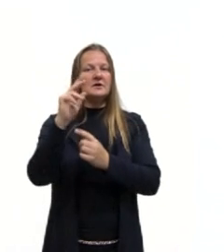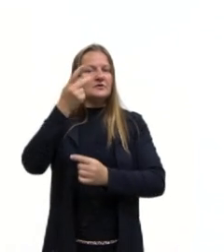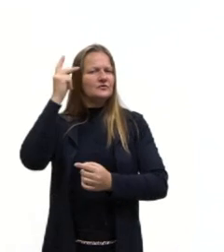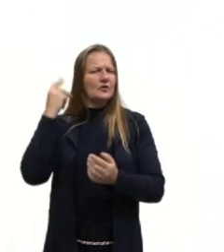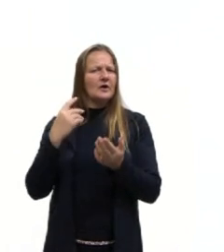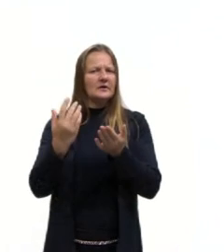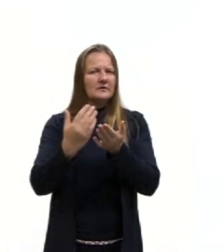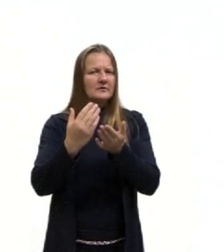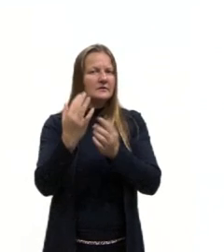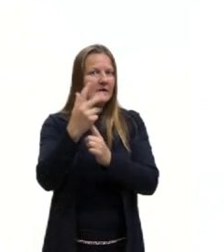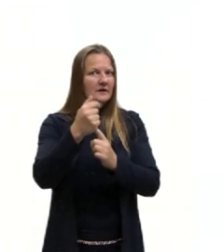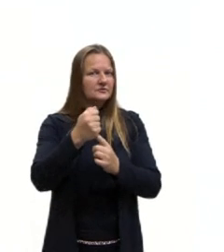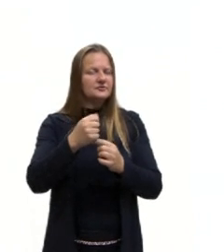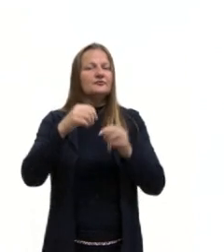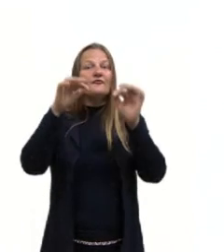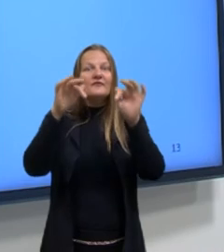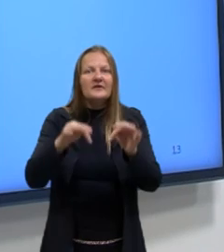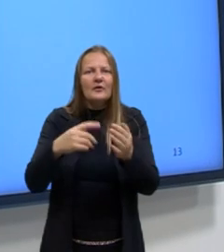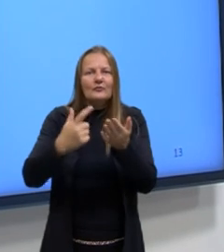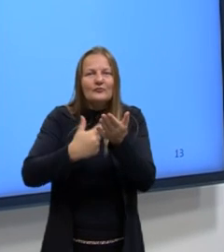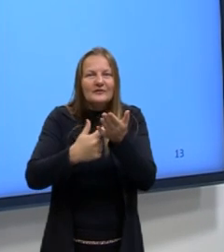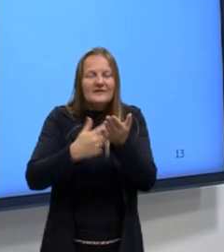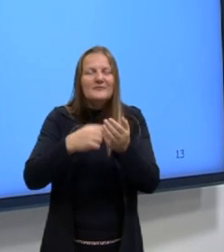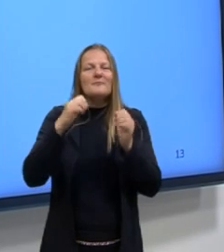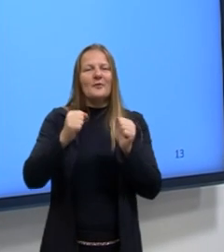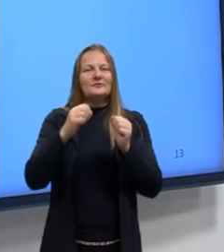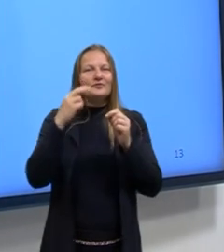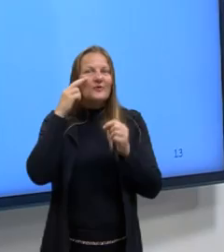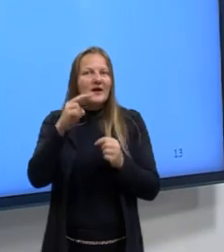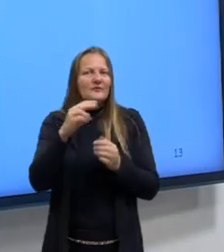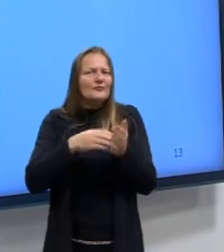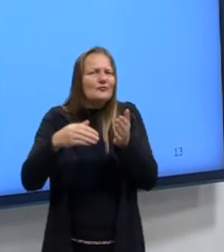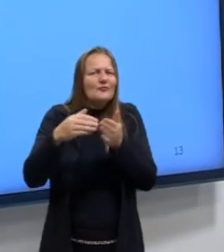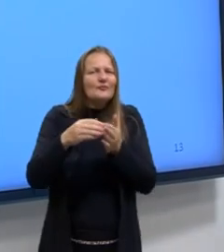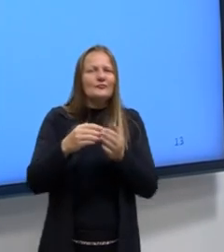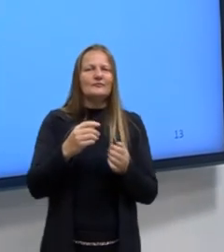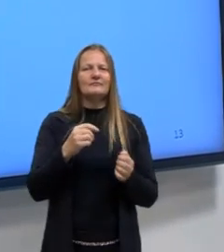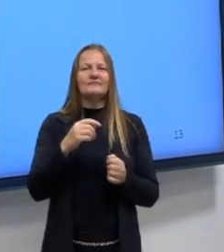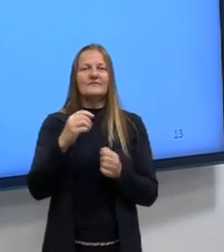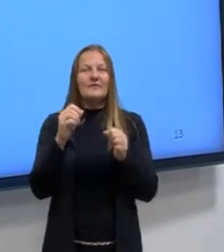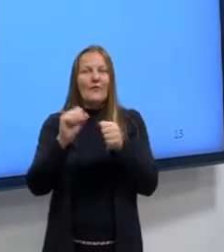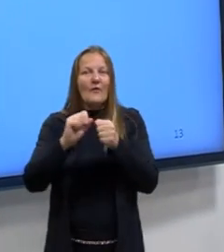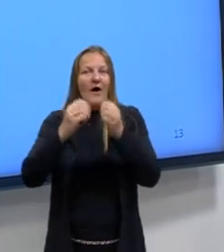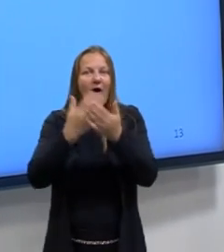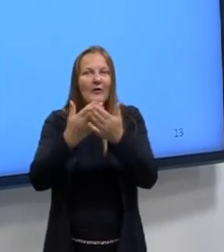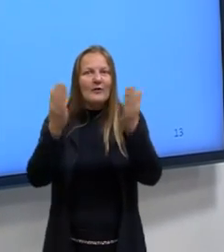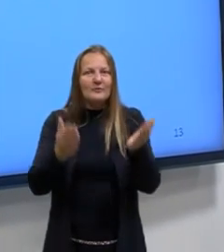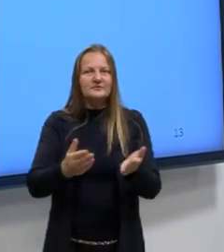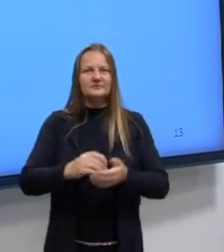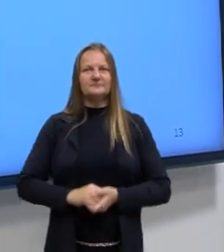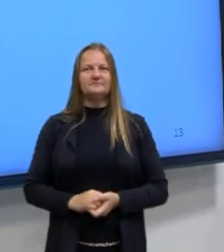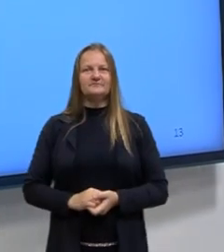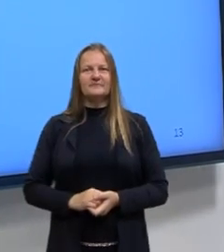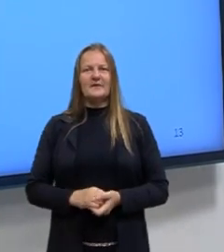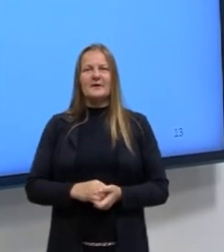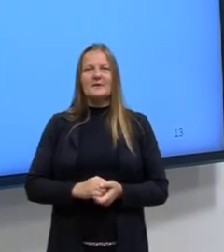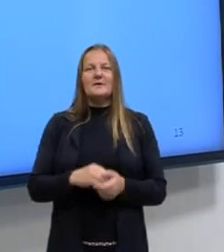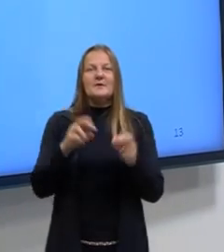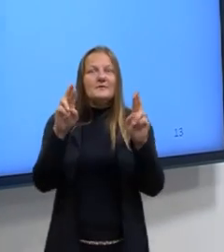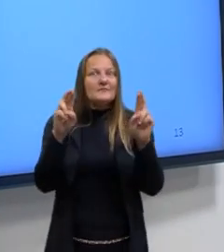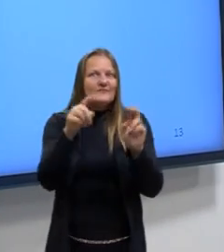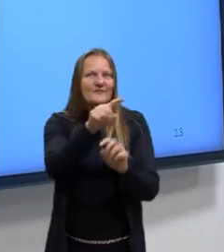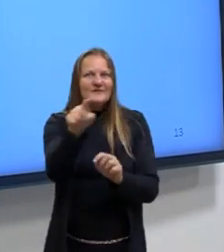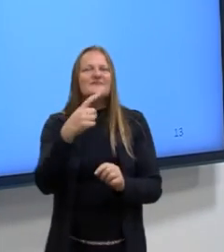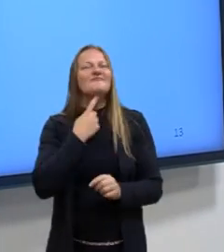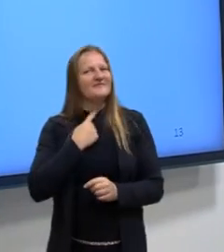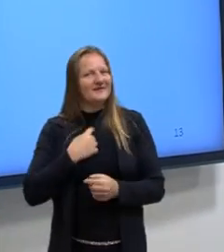para que vocês possam lá no finalzinho do livro acompanhar este capítulo do qual foi destinado a nossa aula de hoje. Então, pessoal, espero que vocês